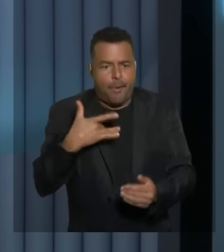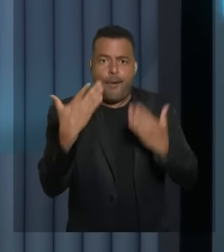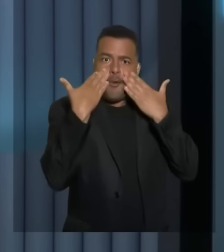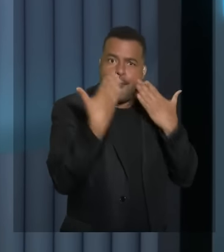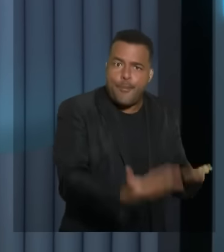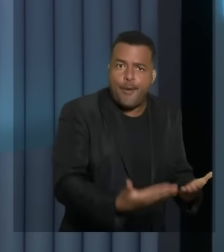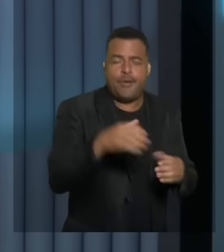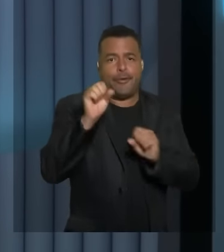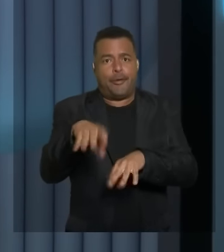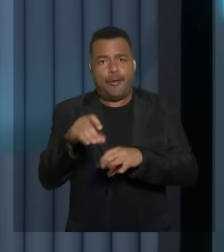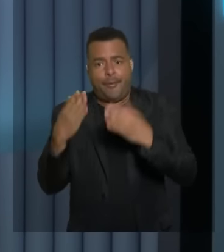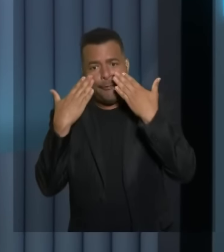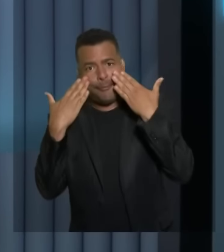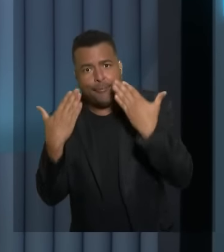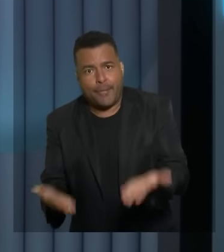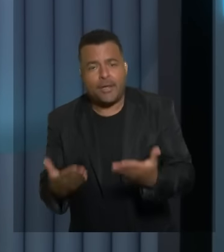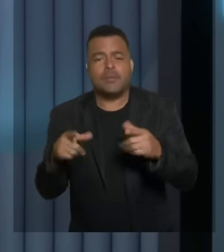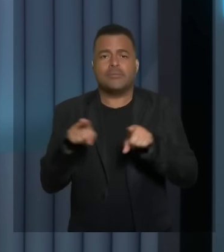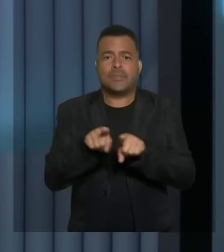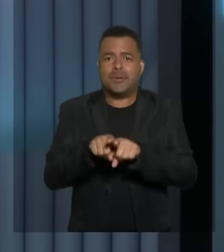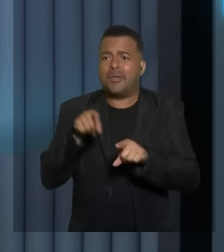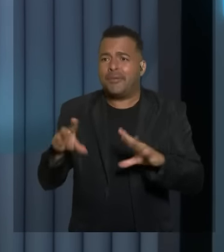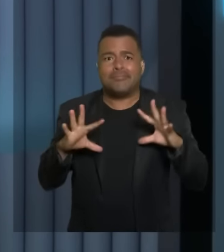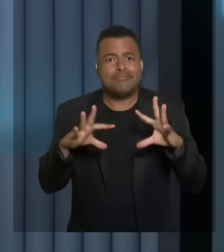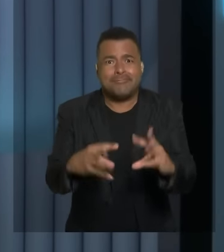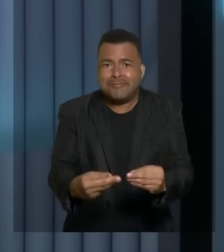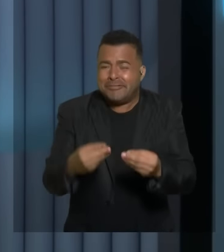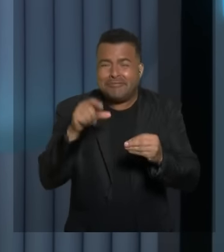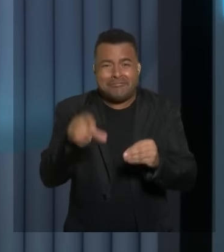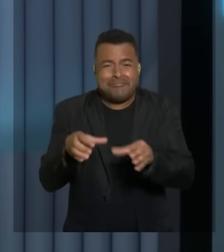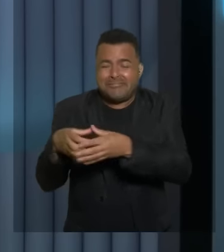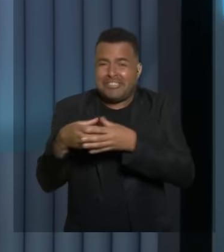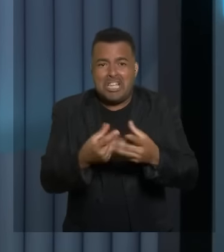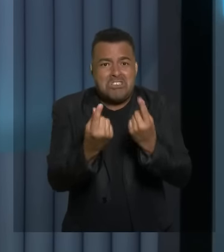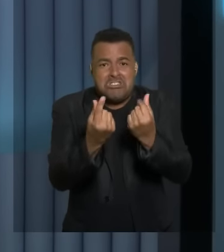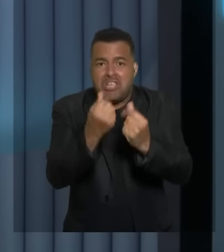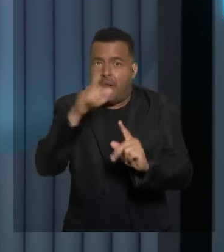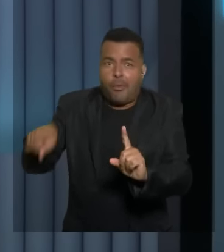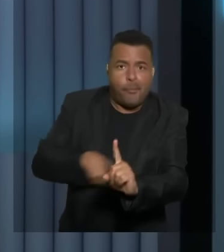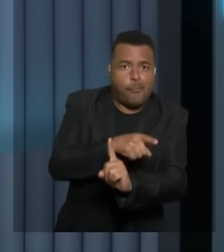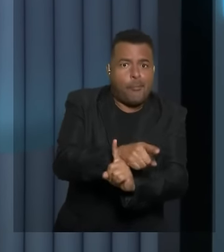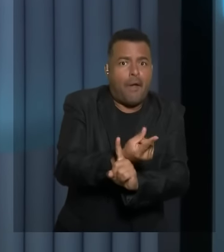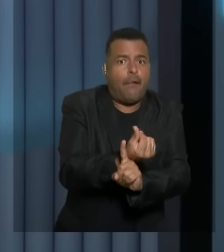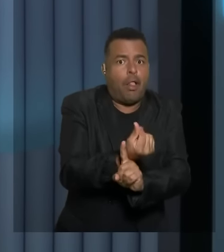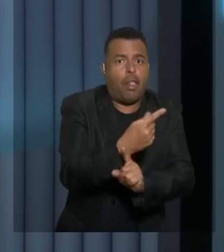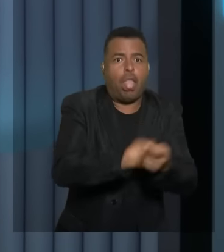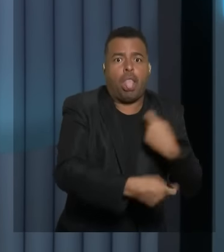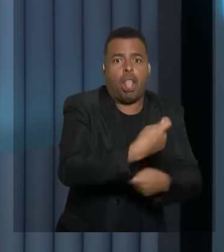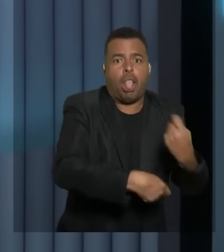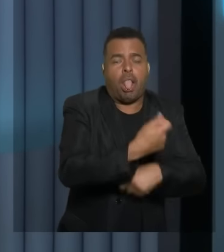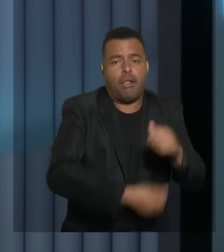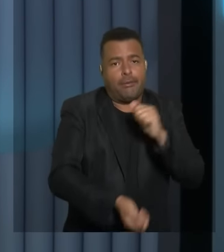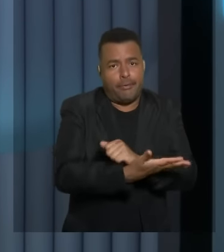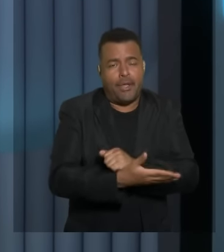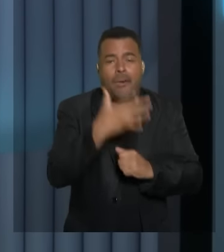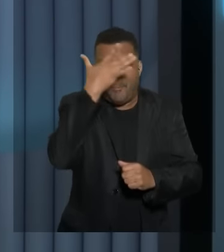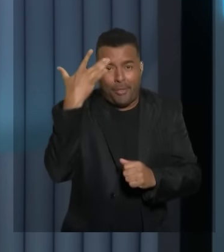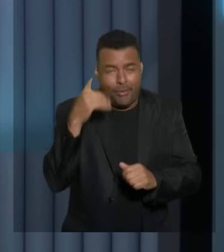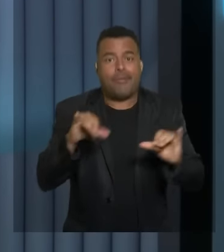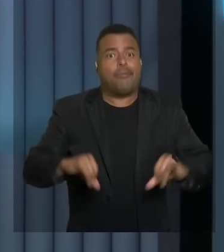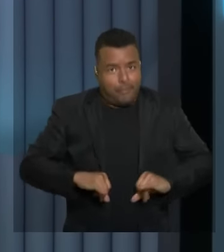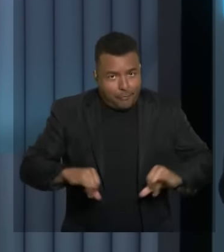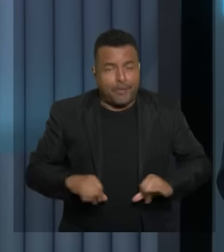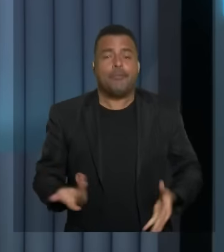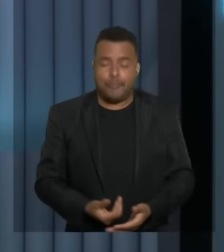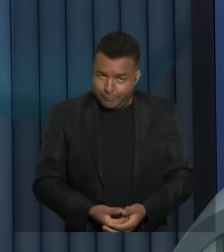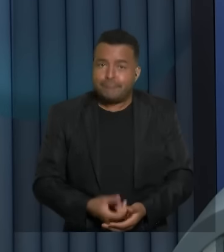vivendo na educação está vivendo em todos os setores é desvio de recurso público e por conta disso o nosso povo está sofrendo essa é